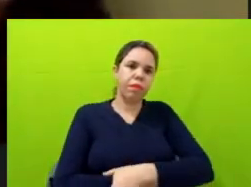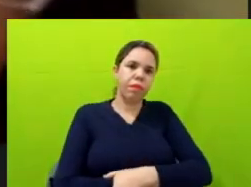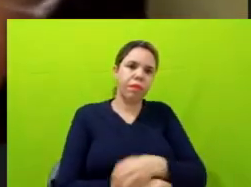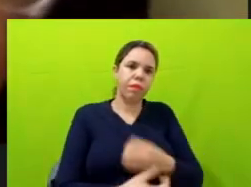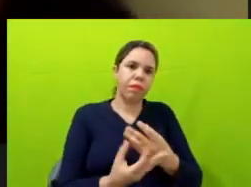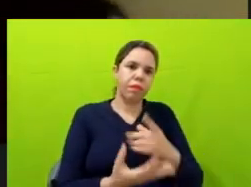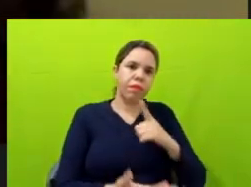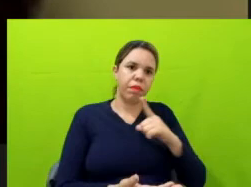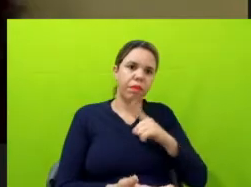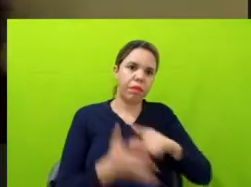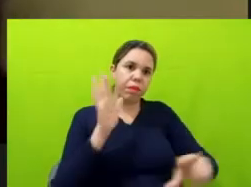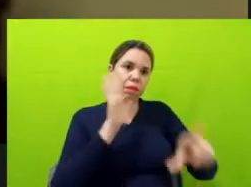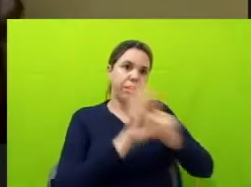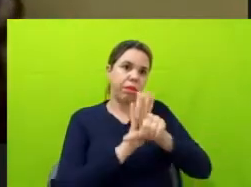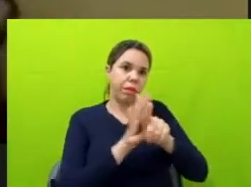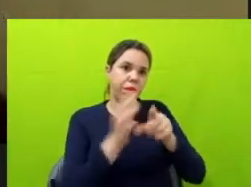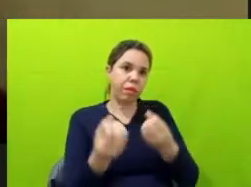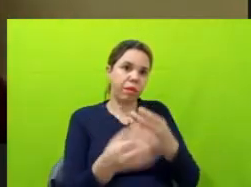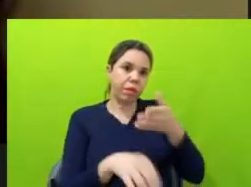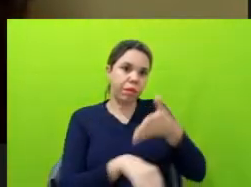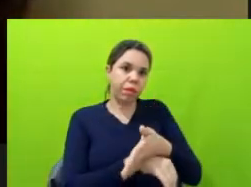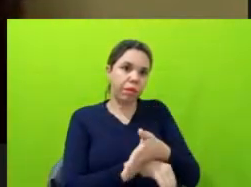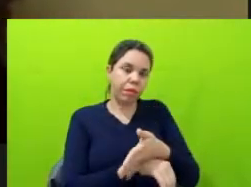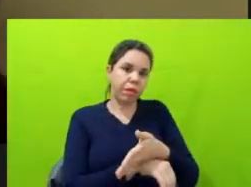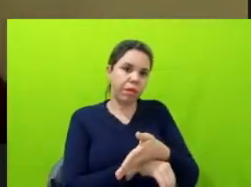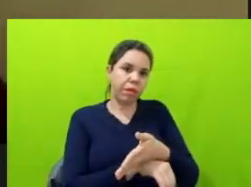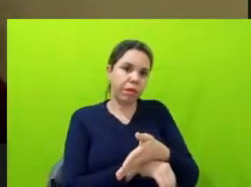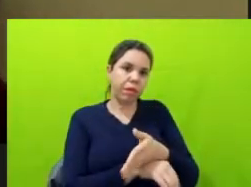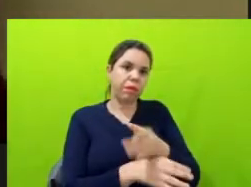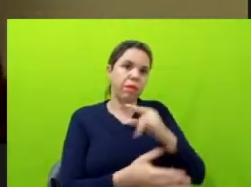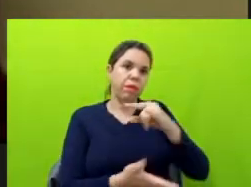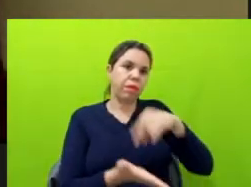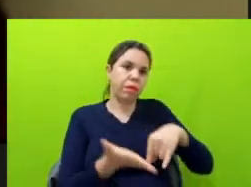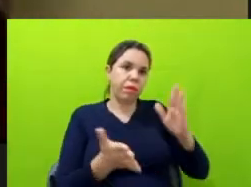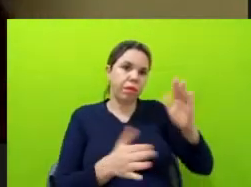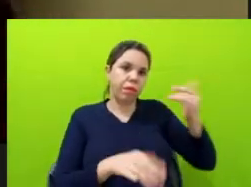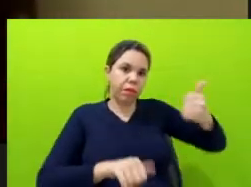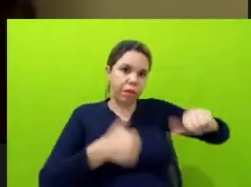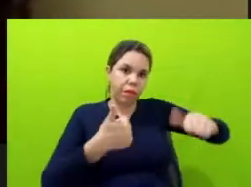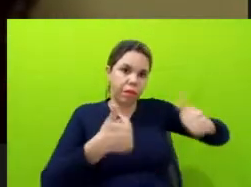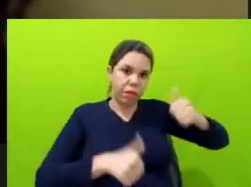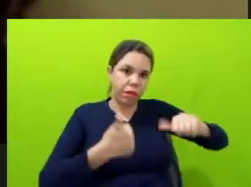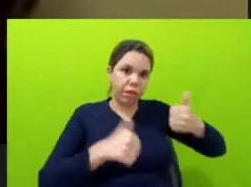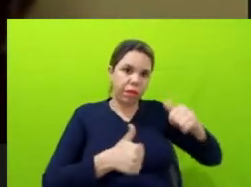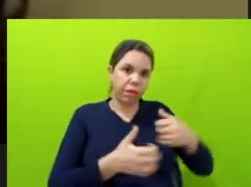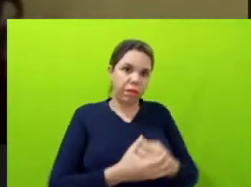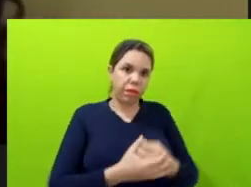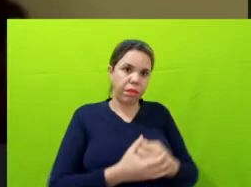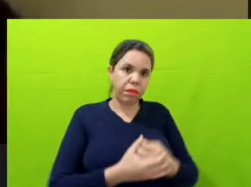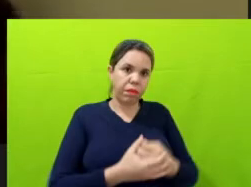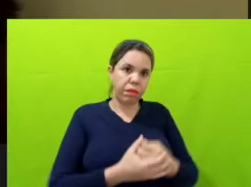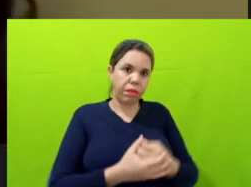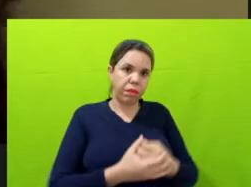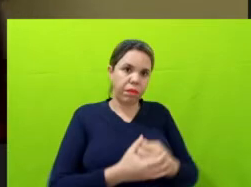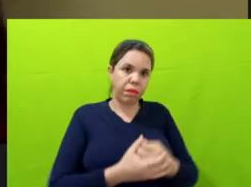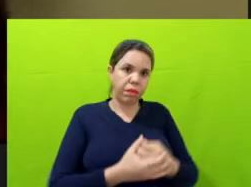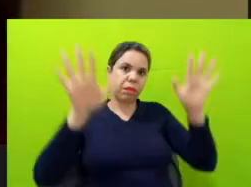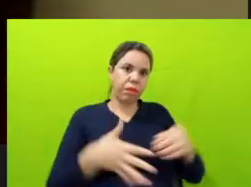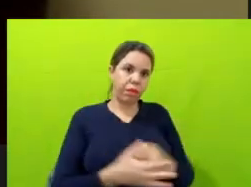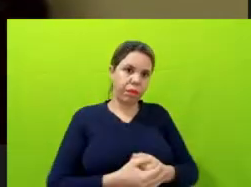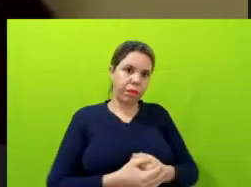e também, né, nesses relatórios, a gente avaliou a transparência de alguns órgãos públicos relacionados